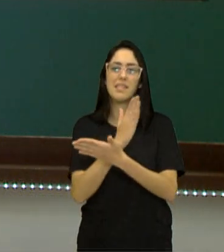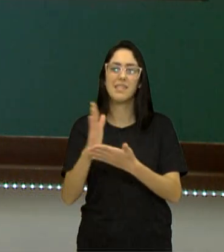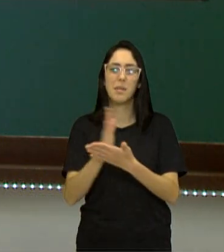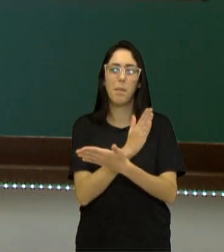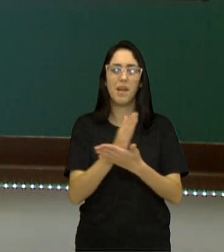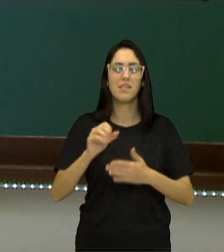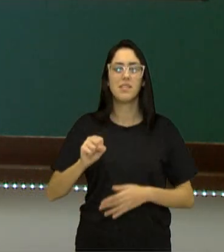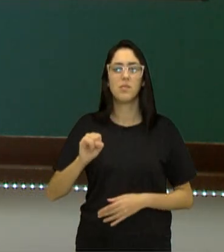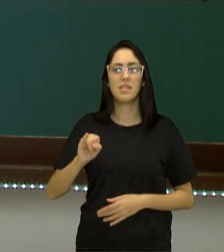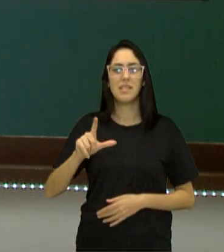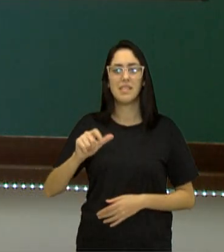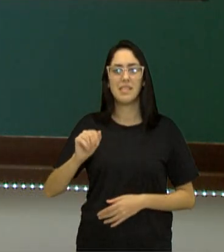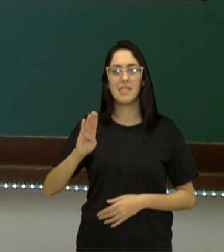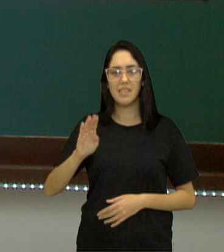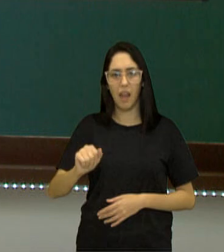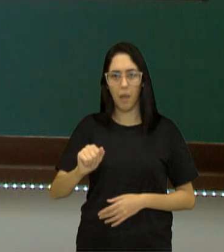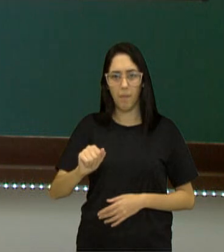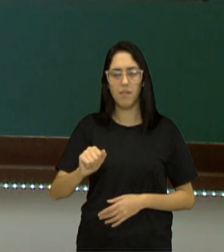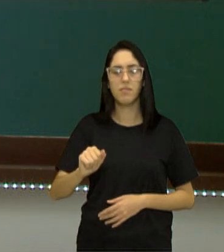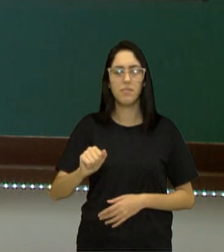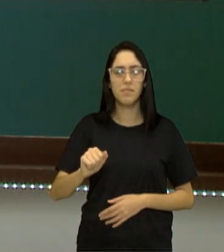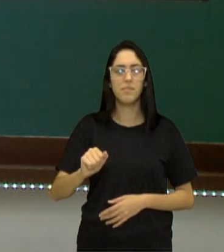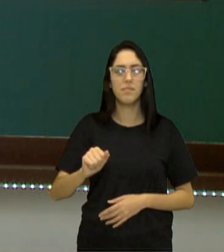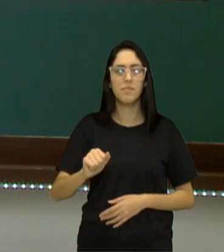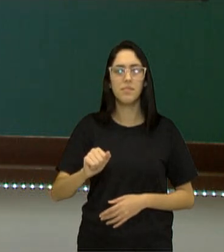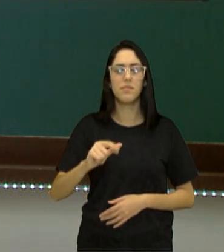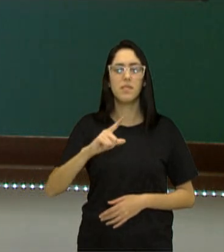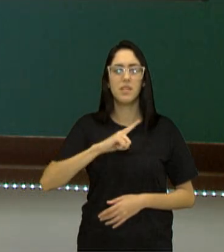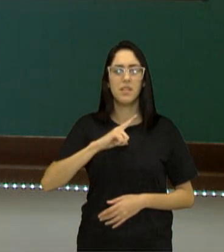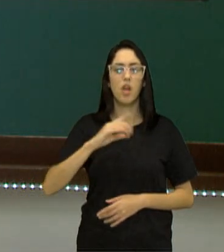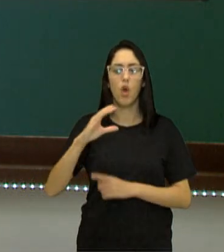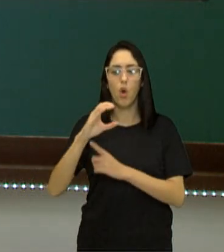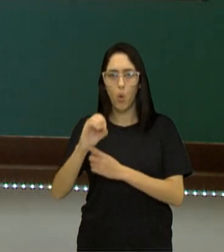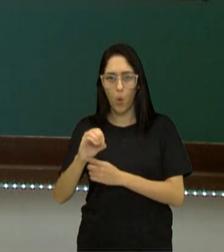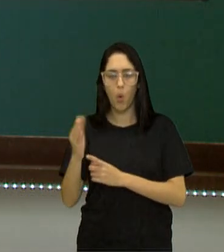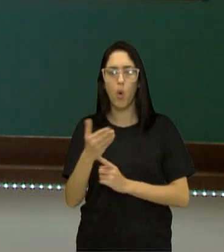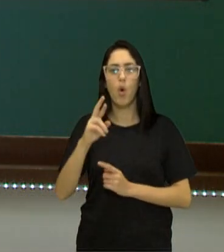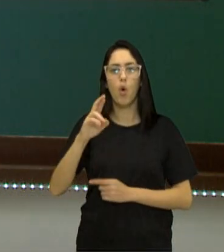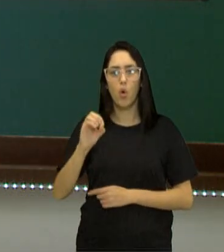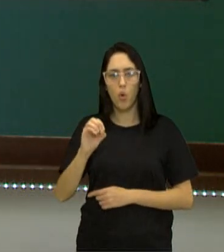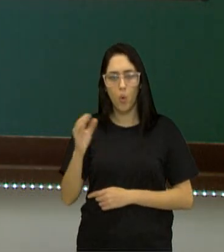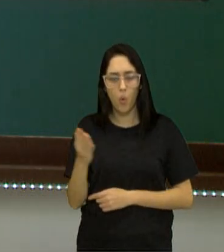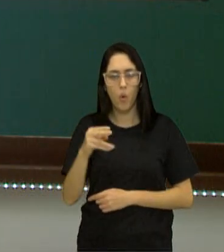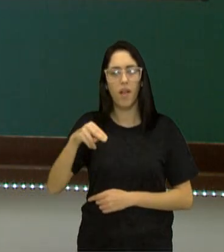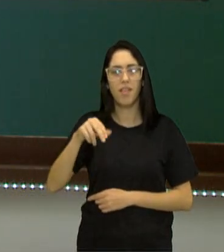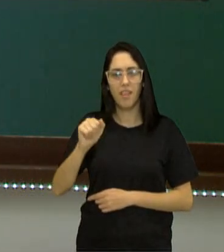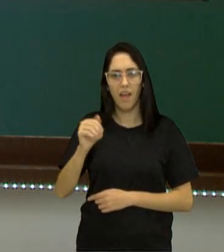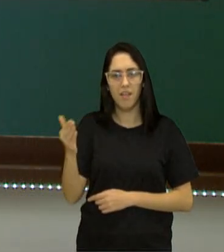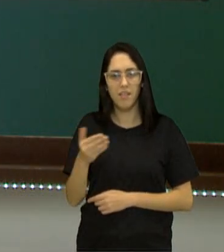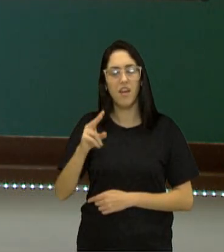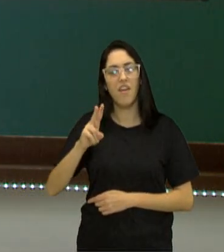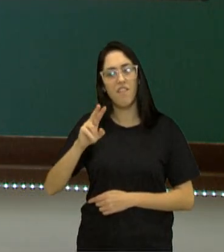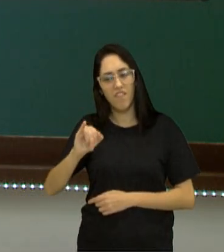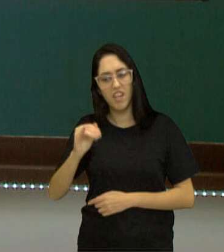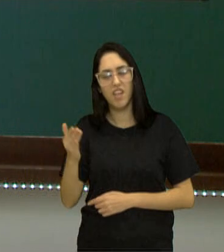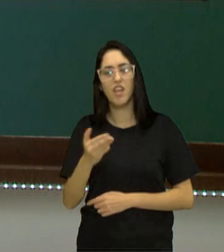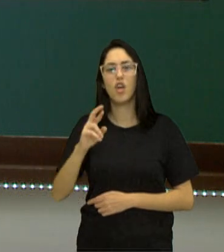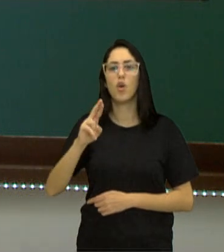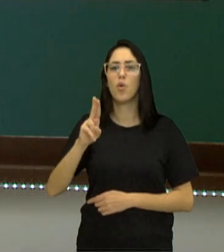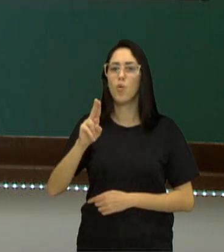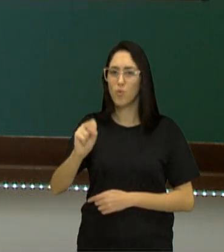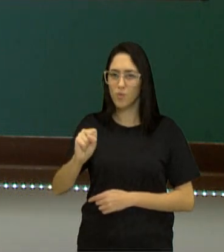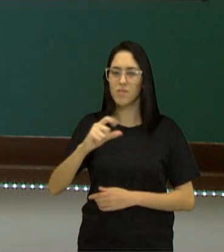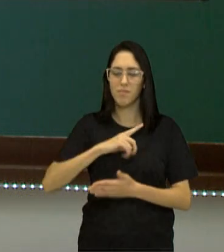silábica que nós temos aqui. Então, coronavírus. Terminada em us, por isso que tem